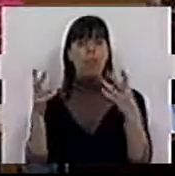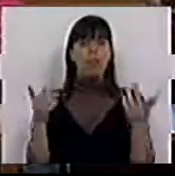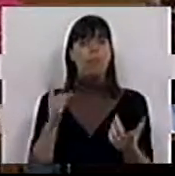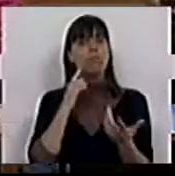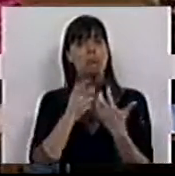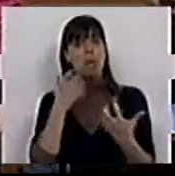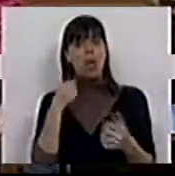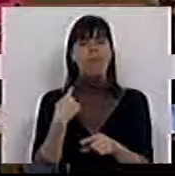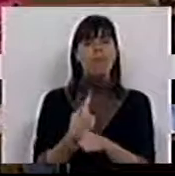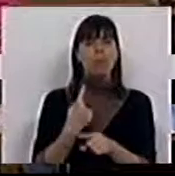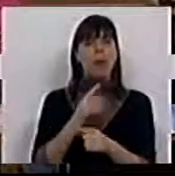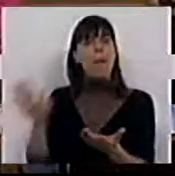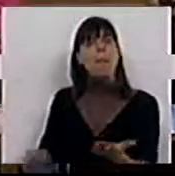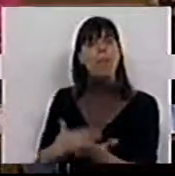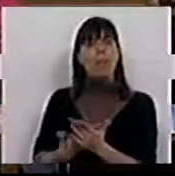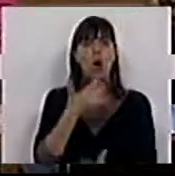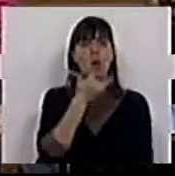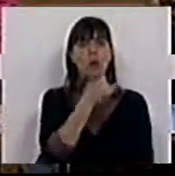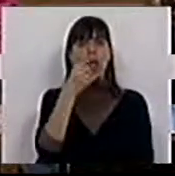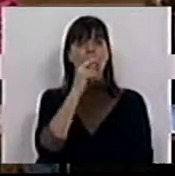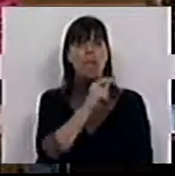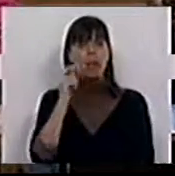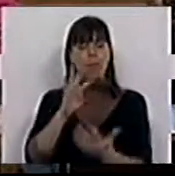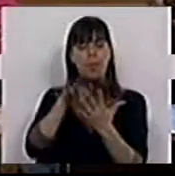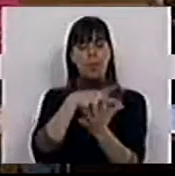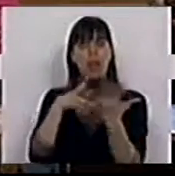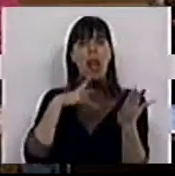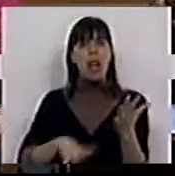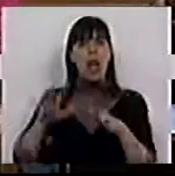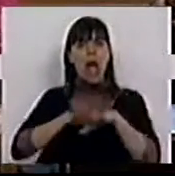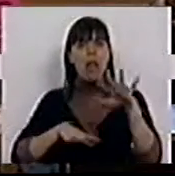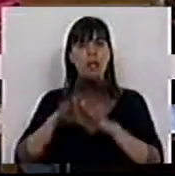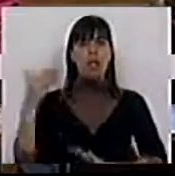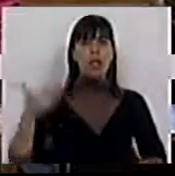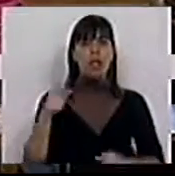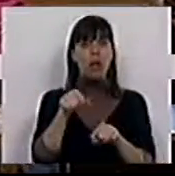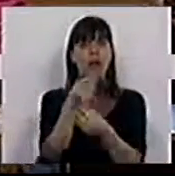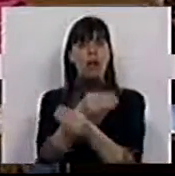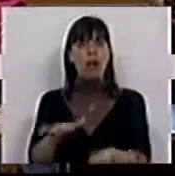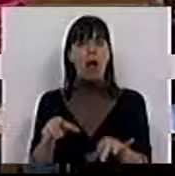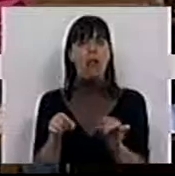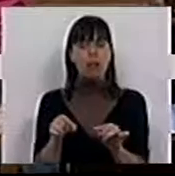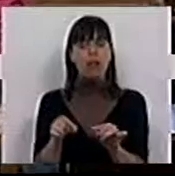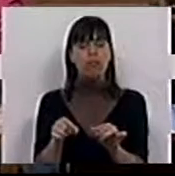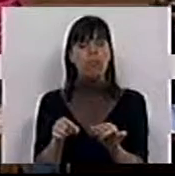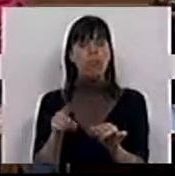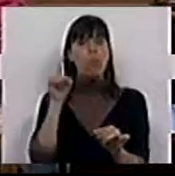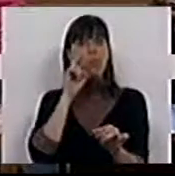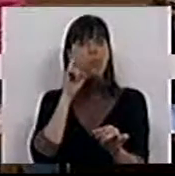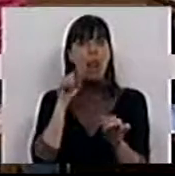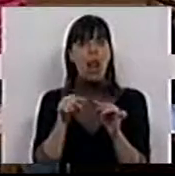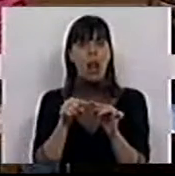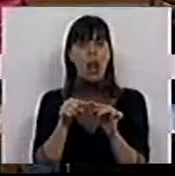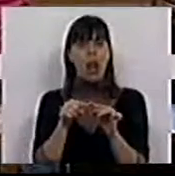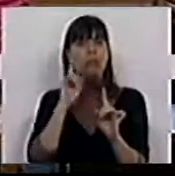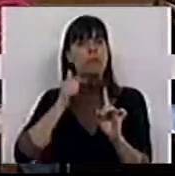Relevamos também a proposta 233 do Plano Nacional de Ação para os Direitos da Criança, que está protegido